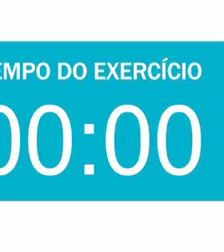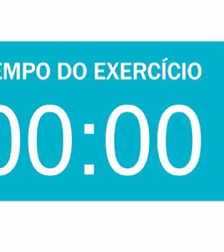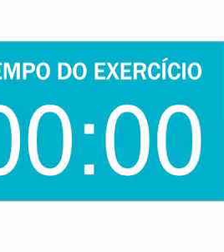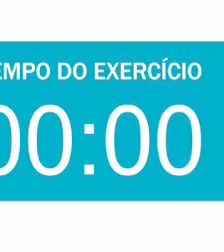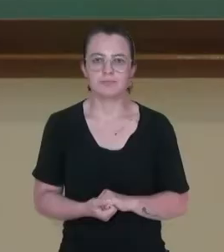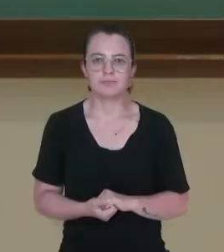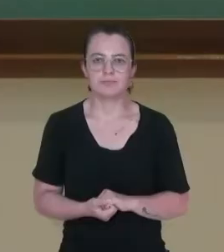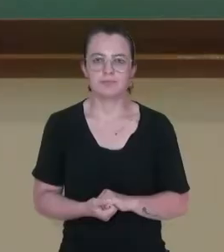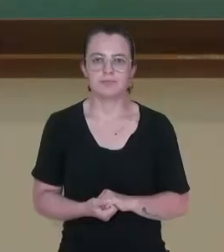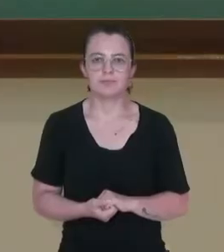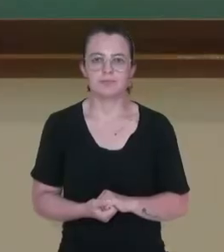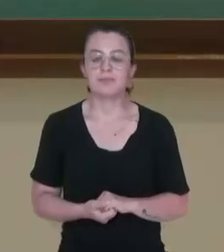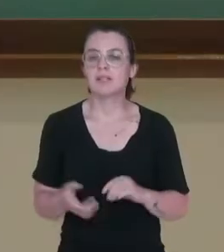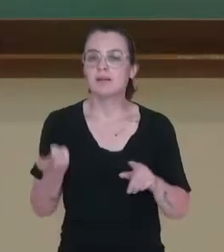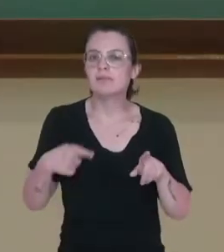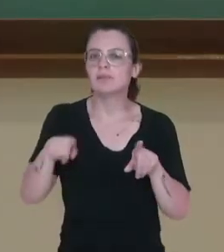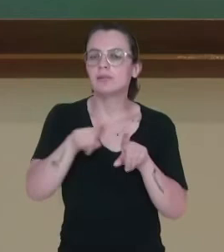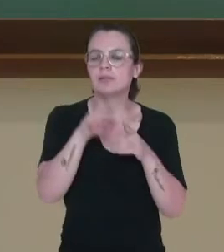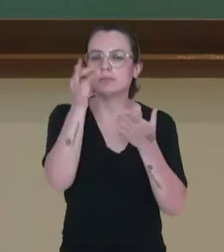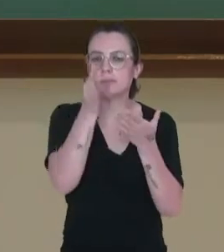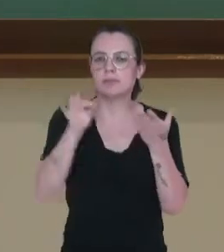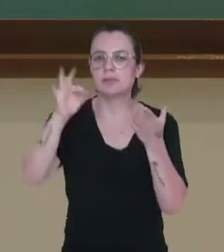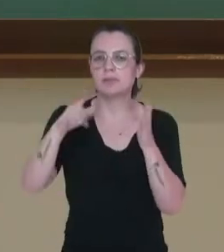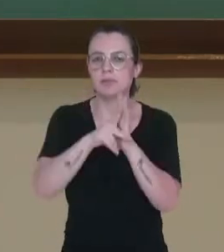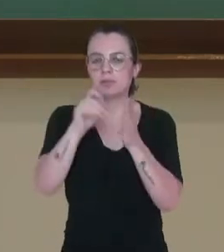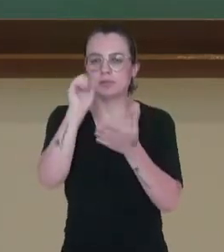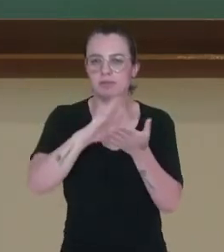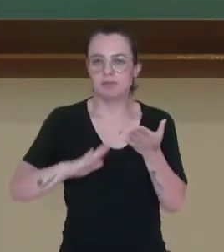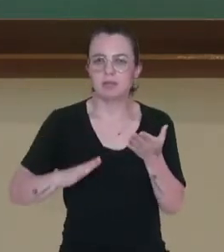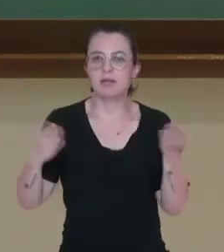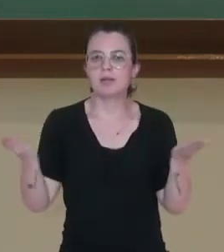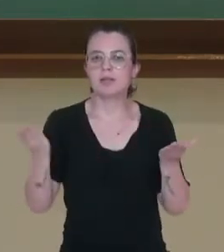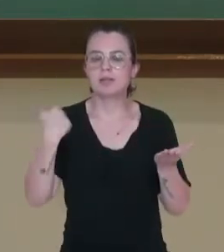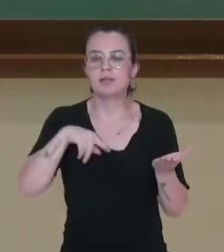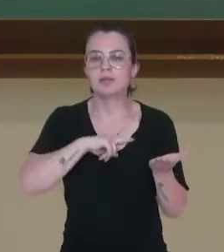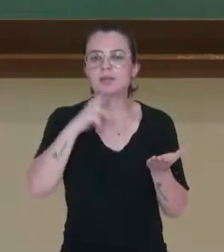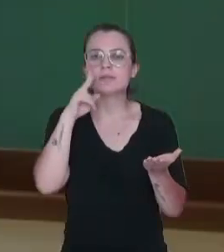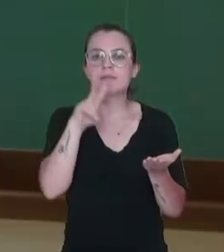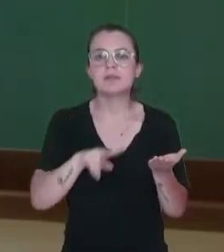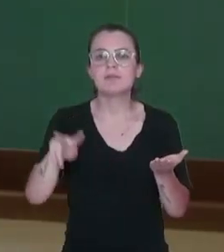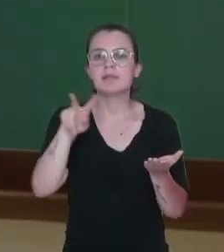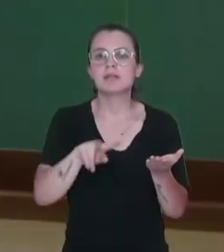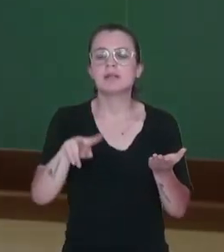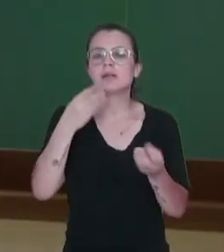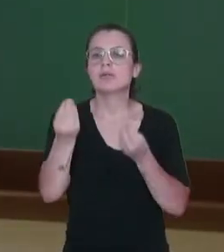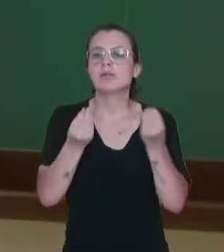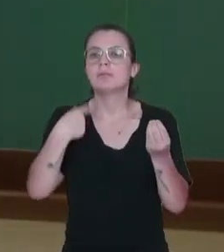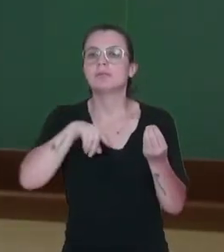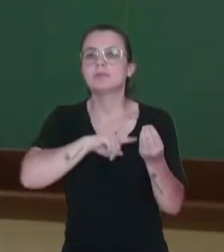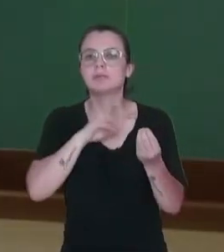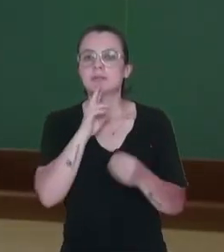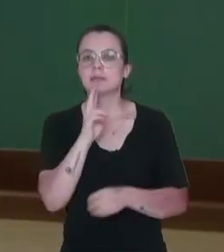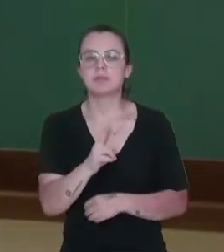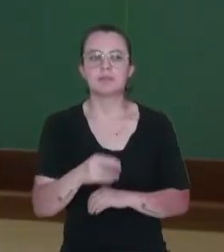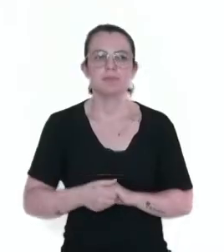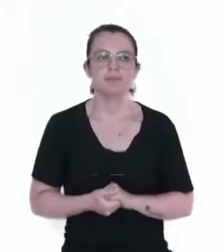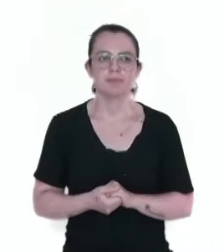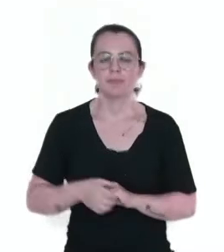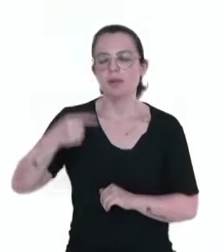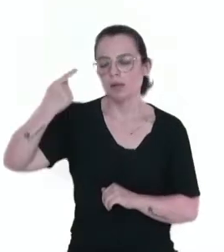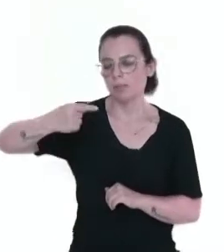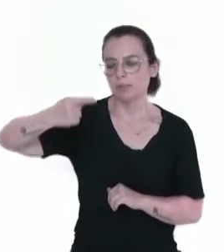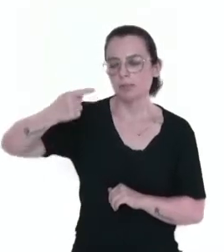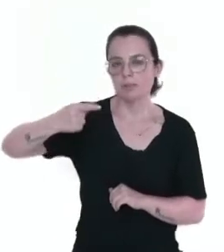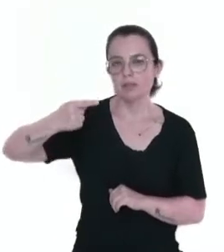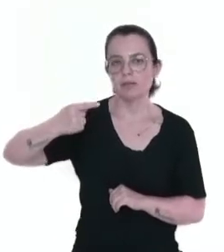Tchau. Voltamos para a correção da atividade, então vamos verificar como é que ficaram as nossas respostas, né? A primeira